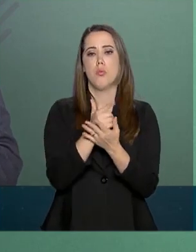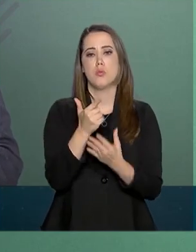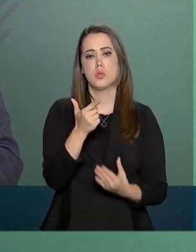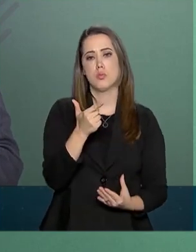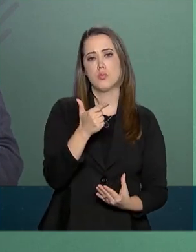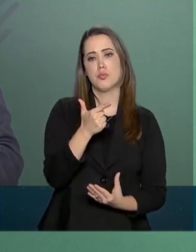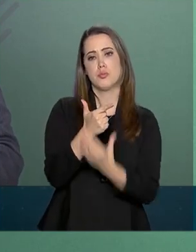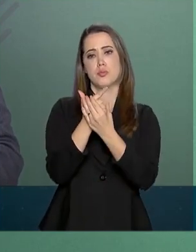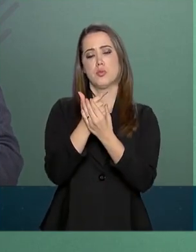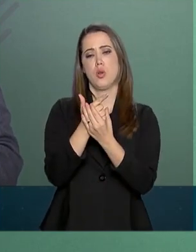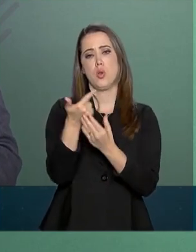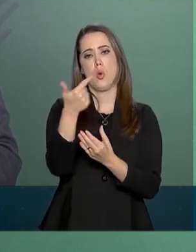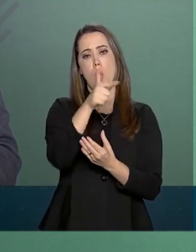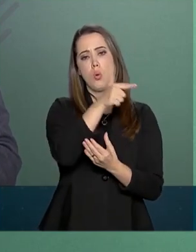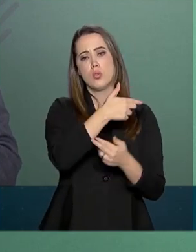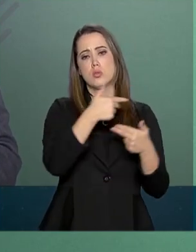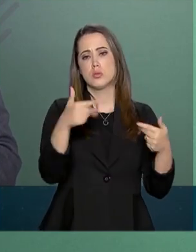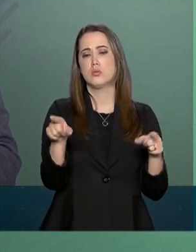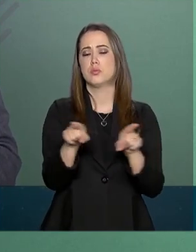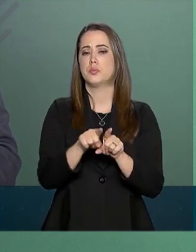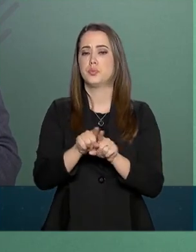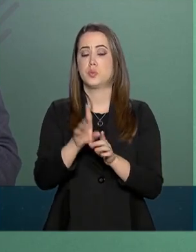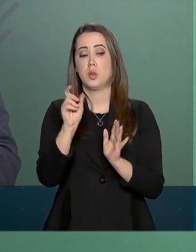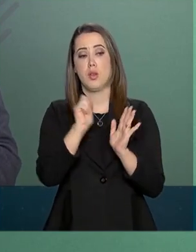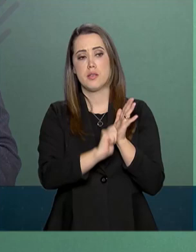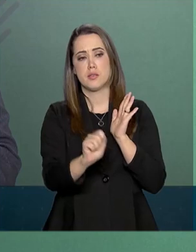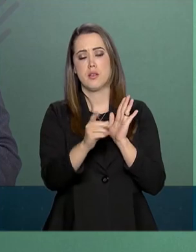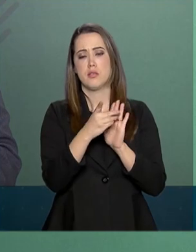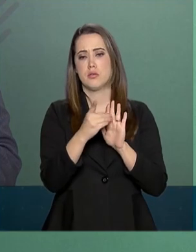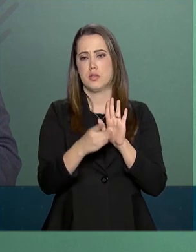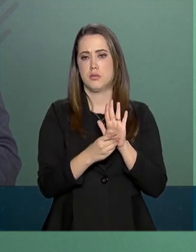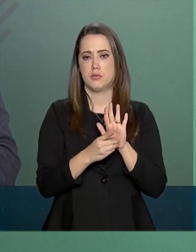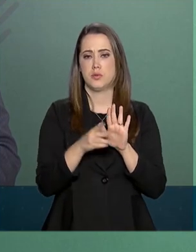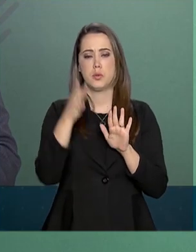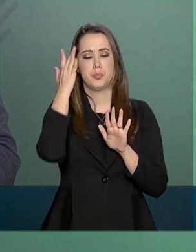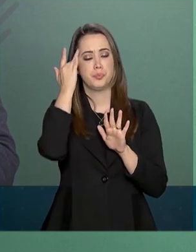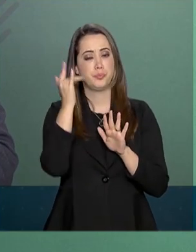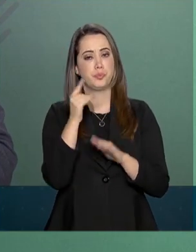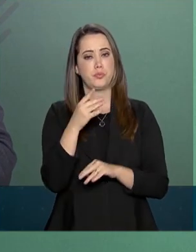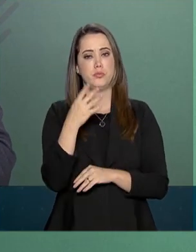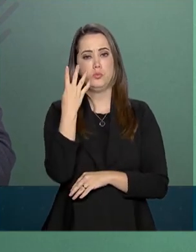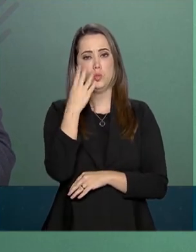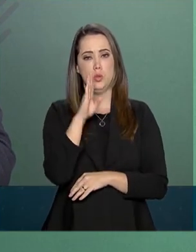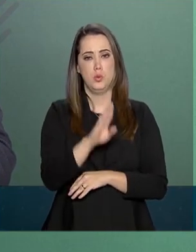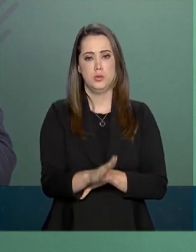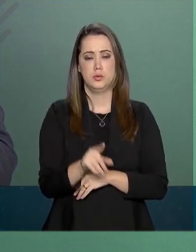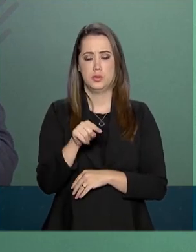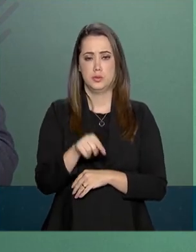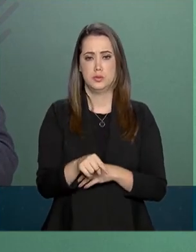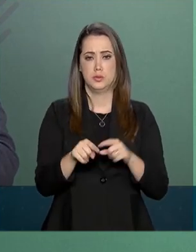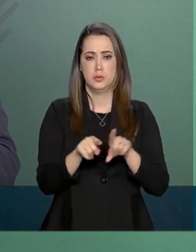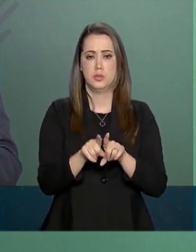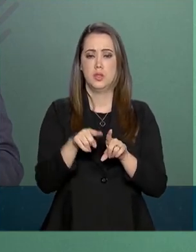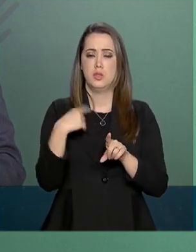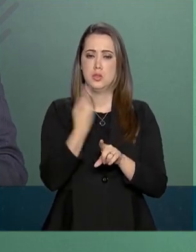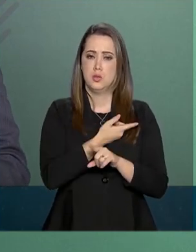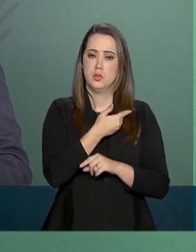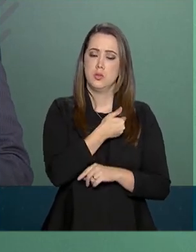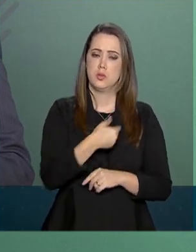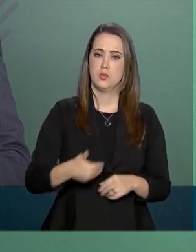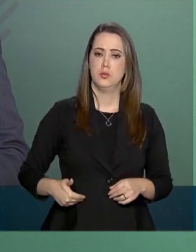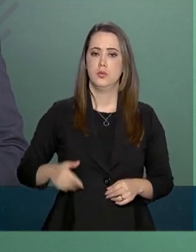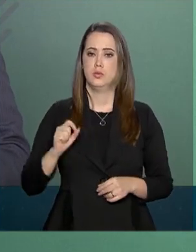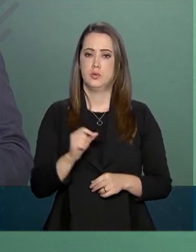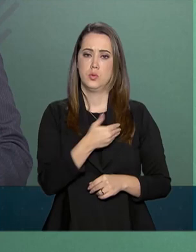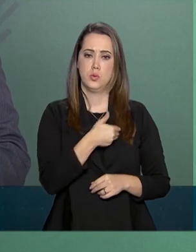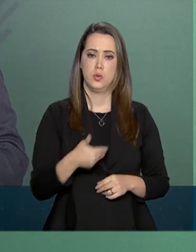outros. O decreto será assinado, como eu já disse, amanhã, às 16h, e o nosso governo,